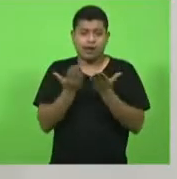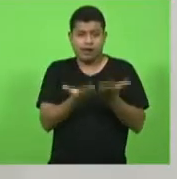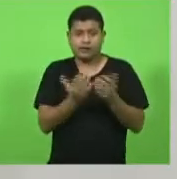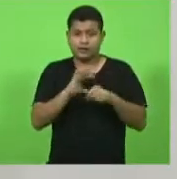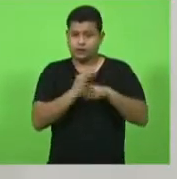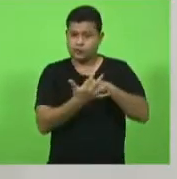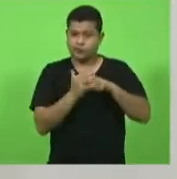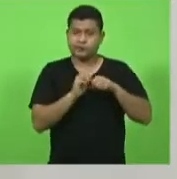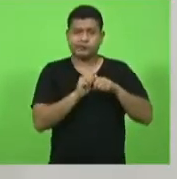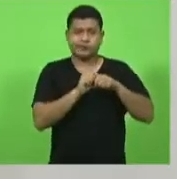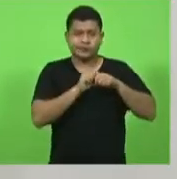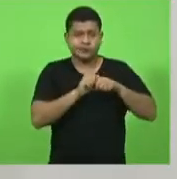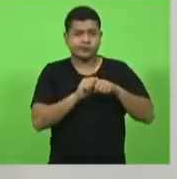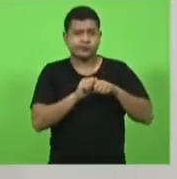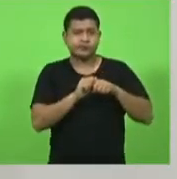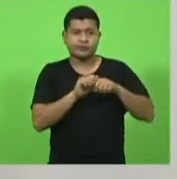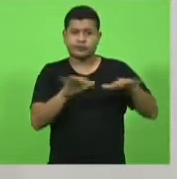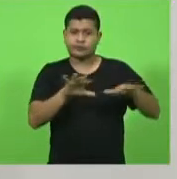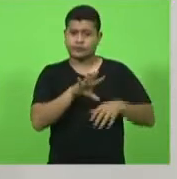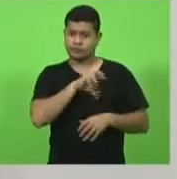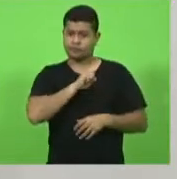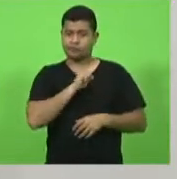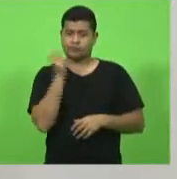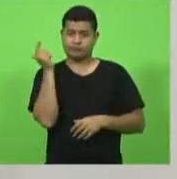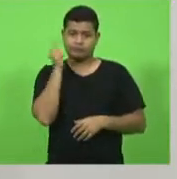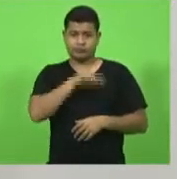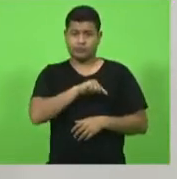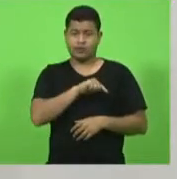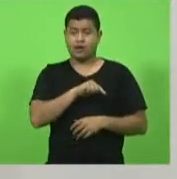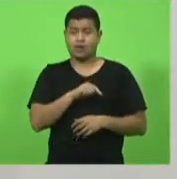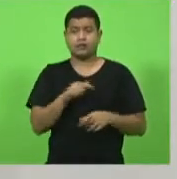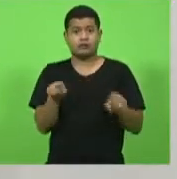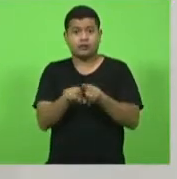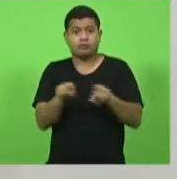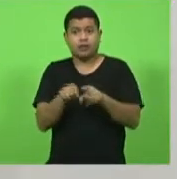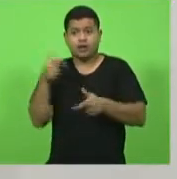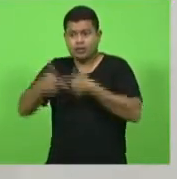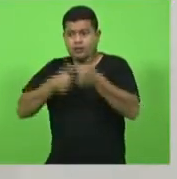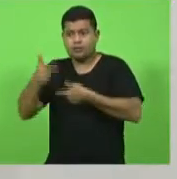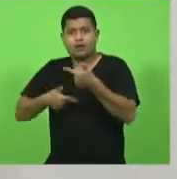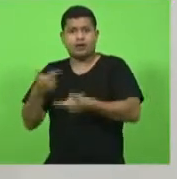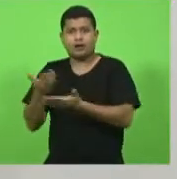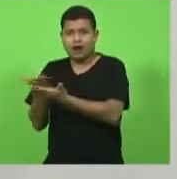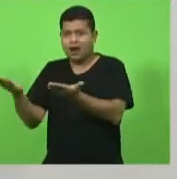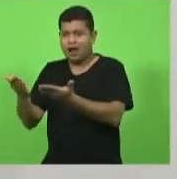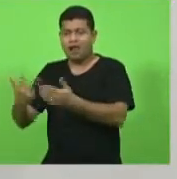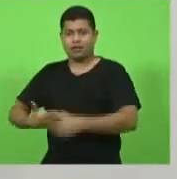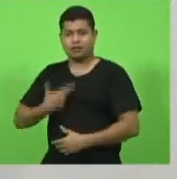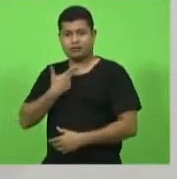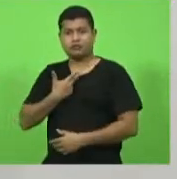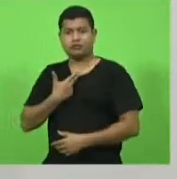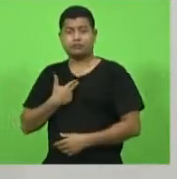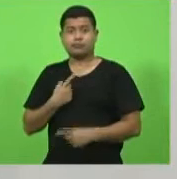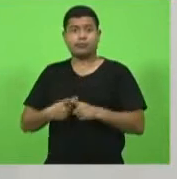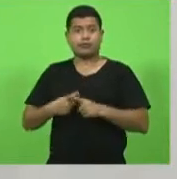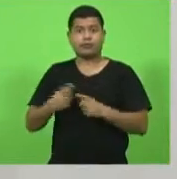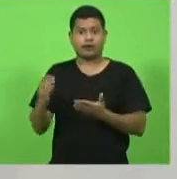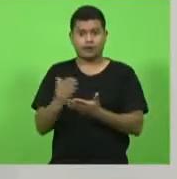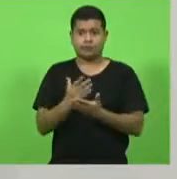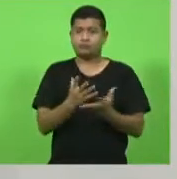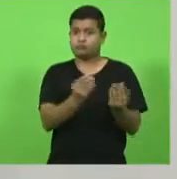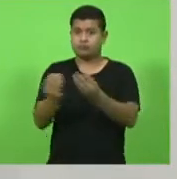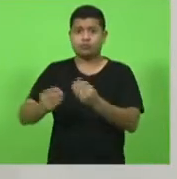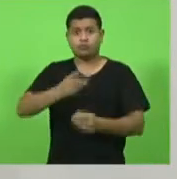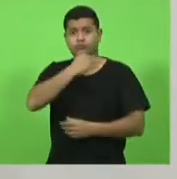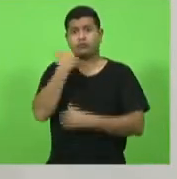fazer as cirurgias porque as pessoas estão morrendo estão morrendo entraram em contato comigo não uma nem duas